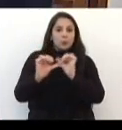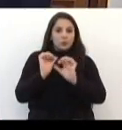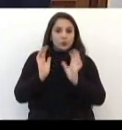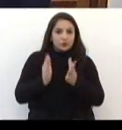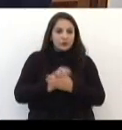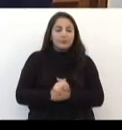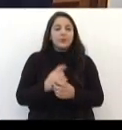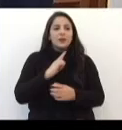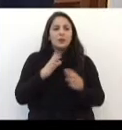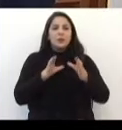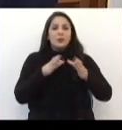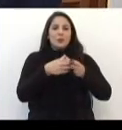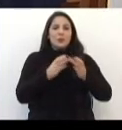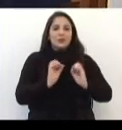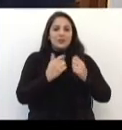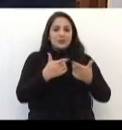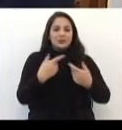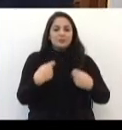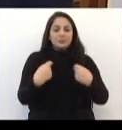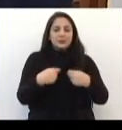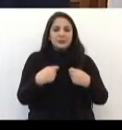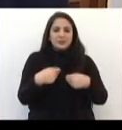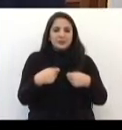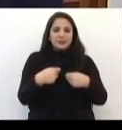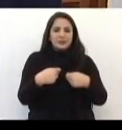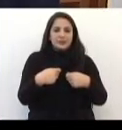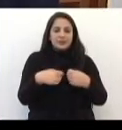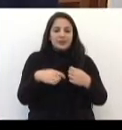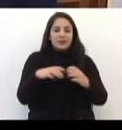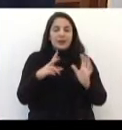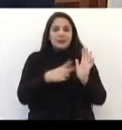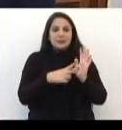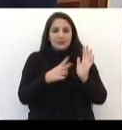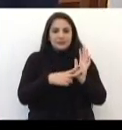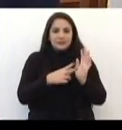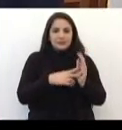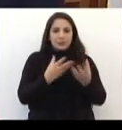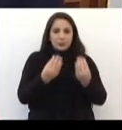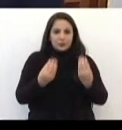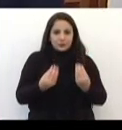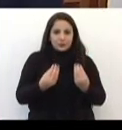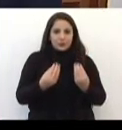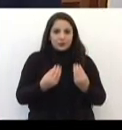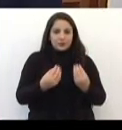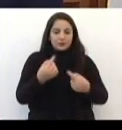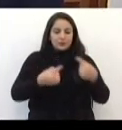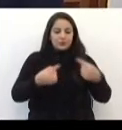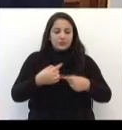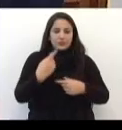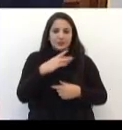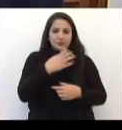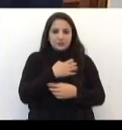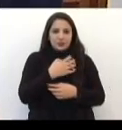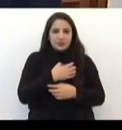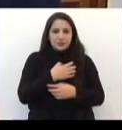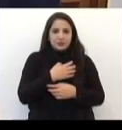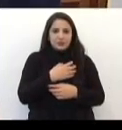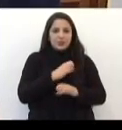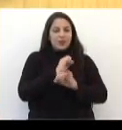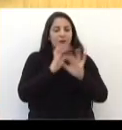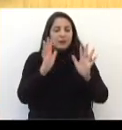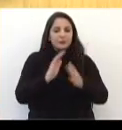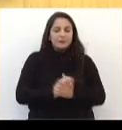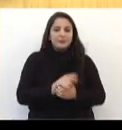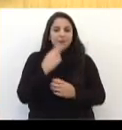de ações que ainda necessitam de atenção e tem um conjunto de outras ações que já foram contempladas. Então o debate vai ser dessa forma, franco e